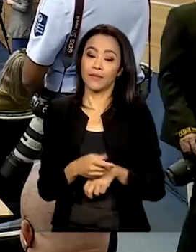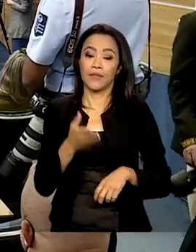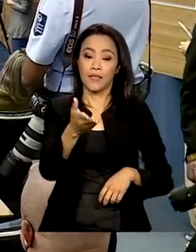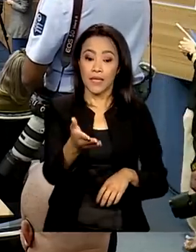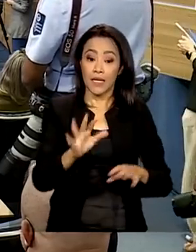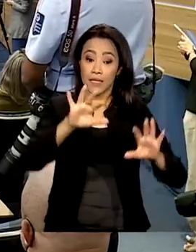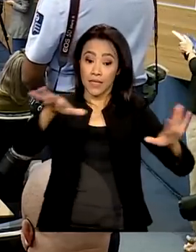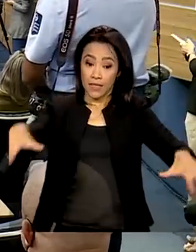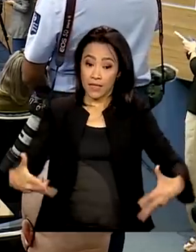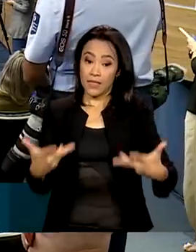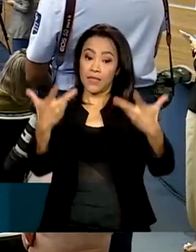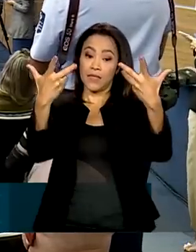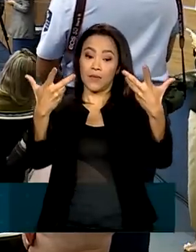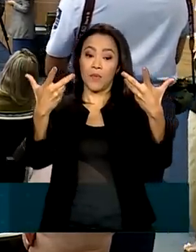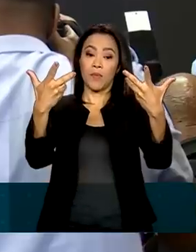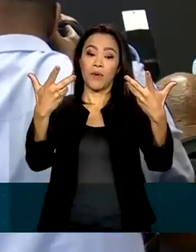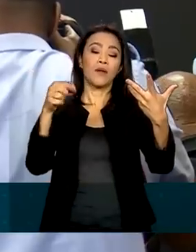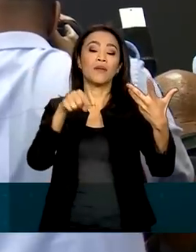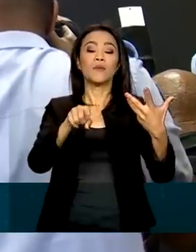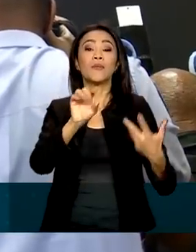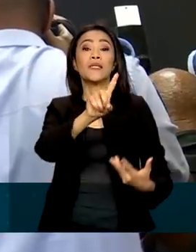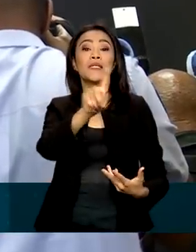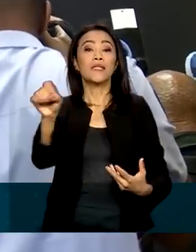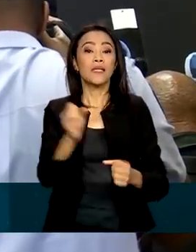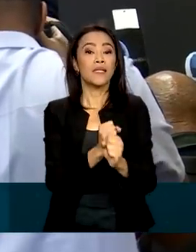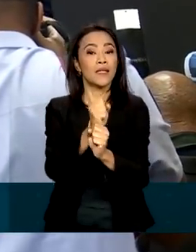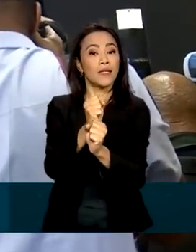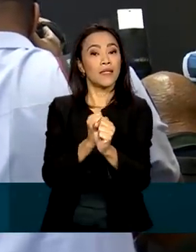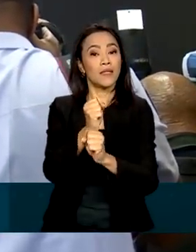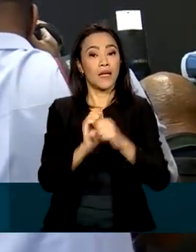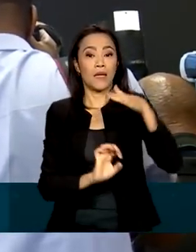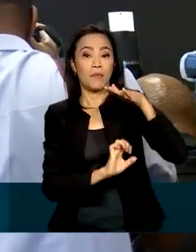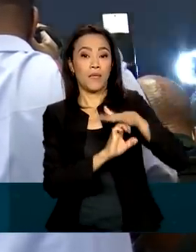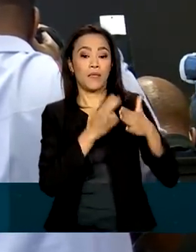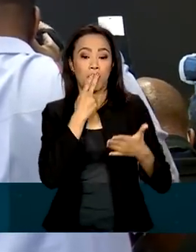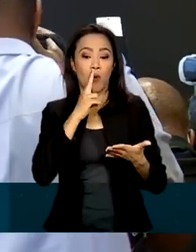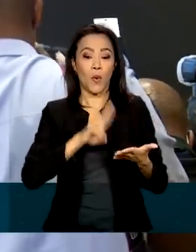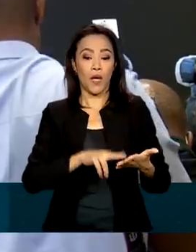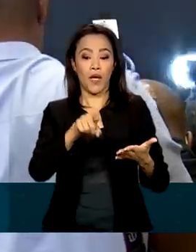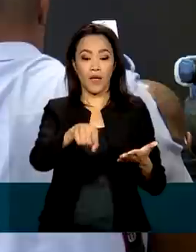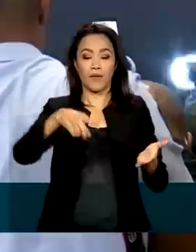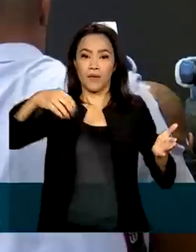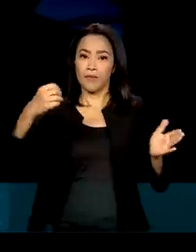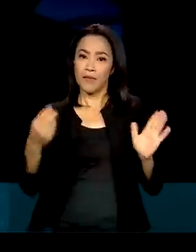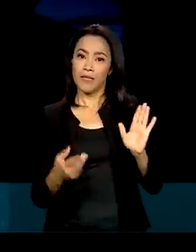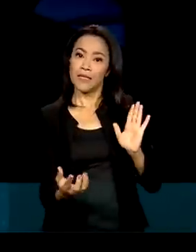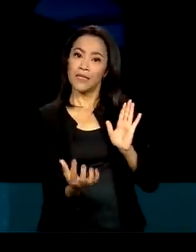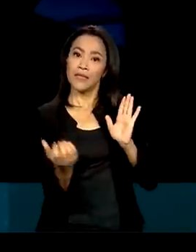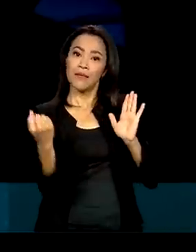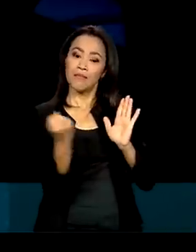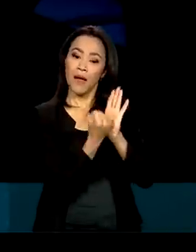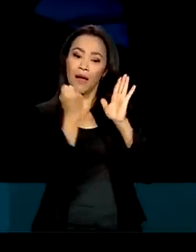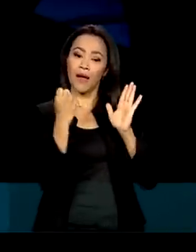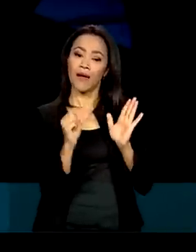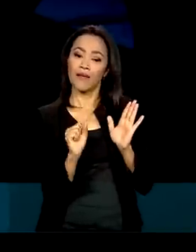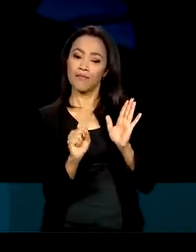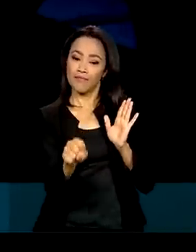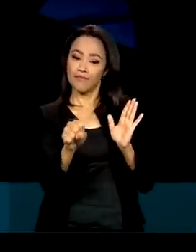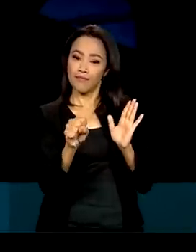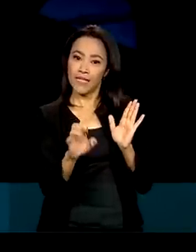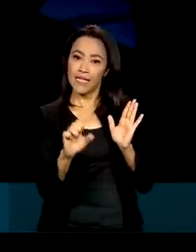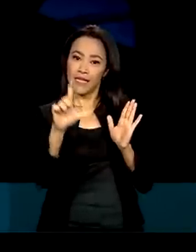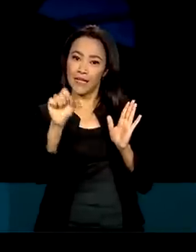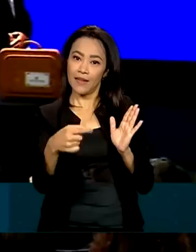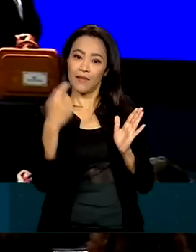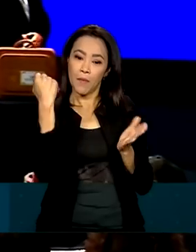comemoração dos 100 anos do rádio, os Correios apresentaram selos personalizados e um carimbo para lembrar